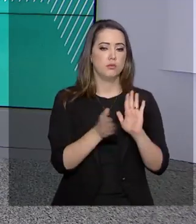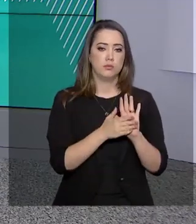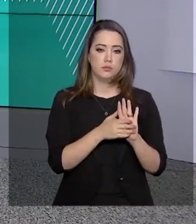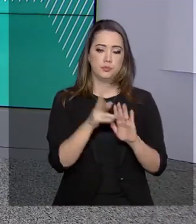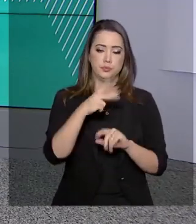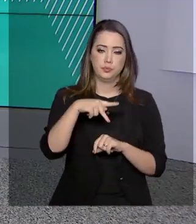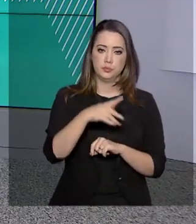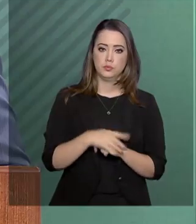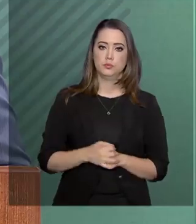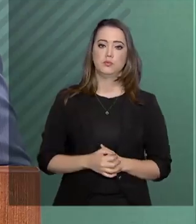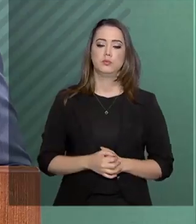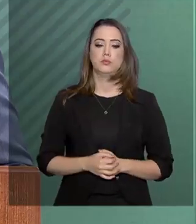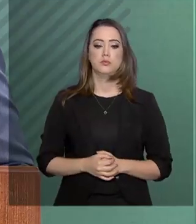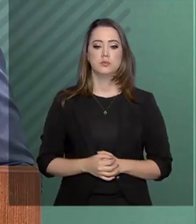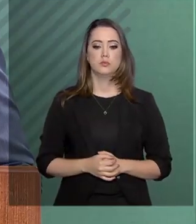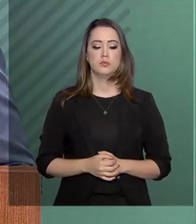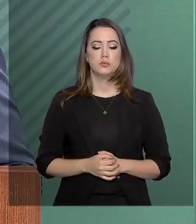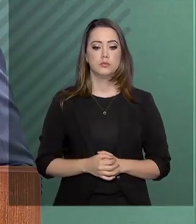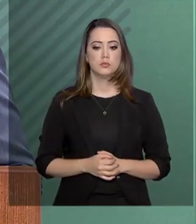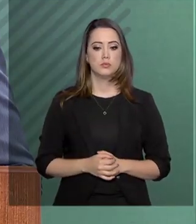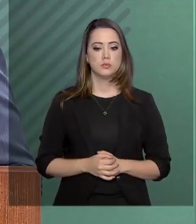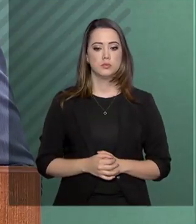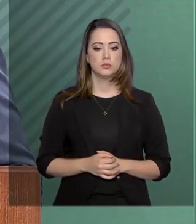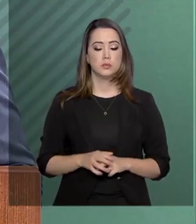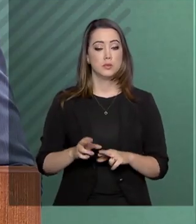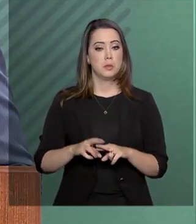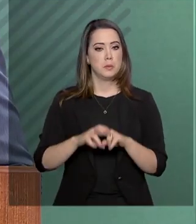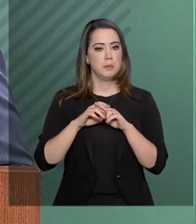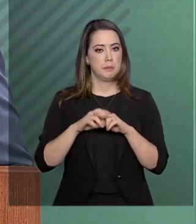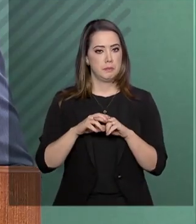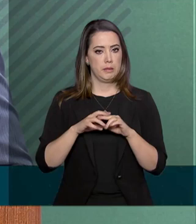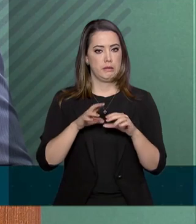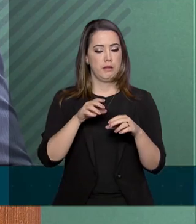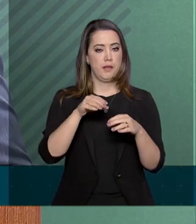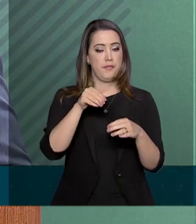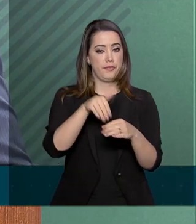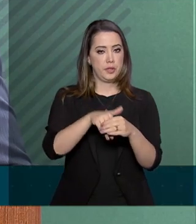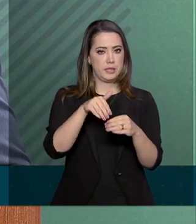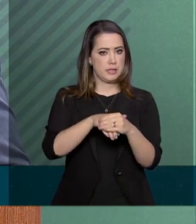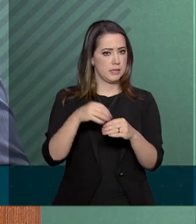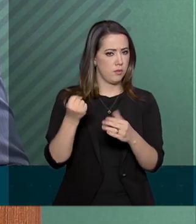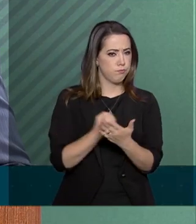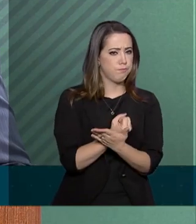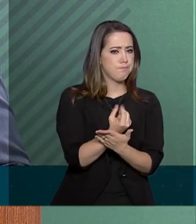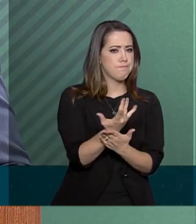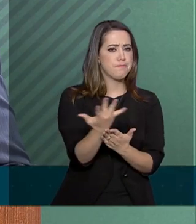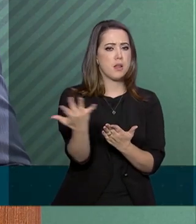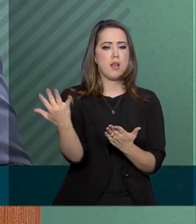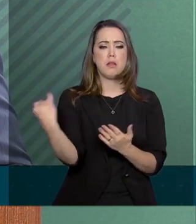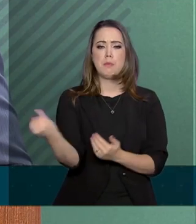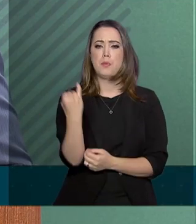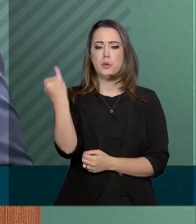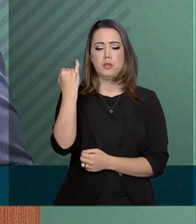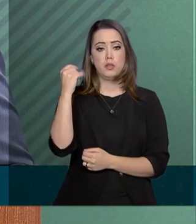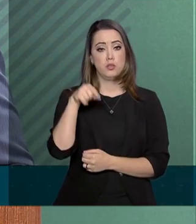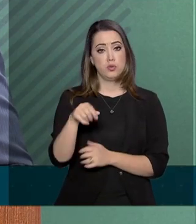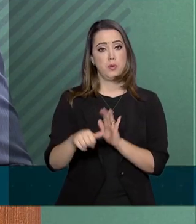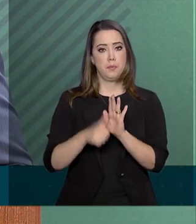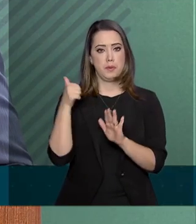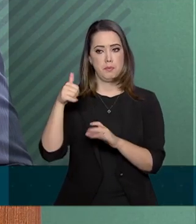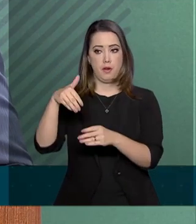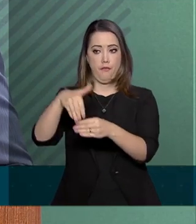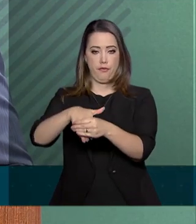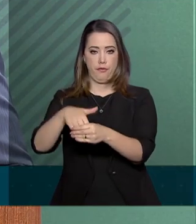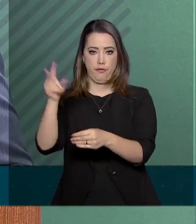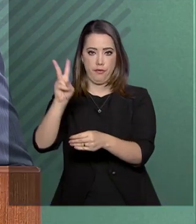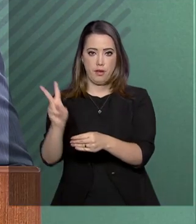para o país. Em função da votação expressiva no primeiro turno, o